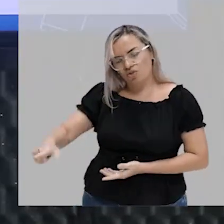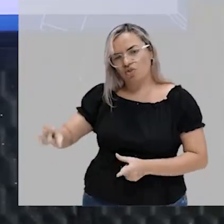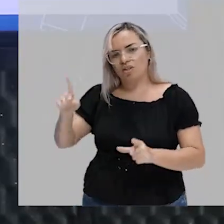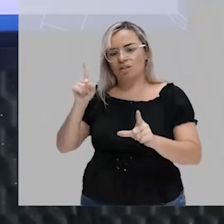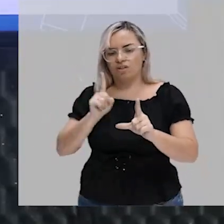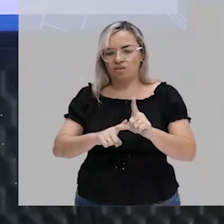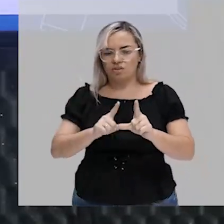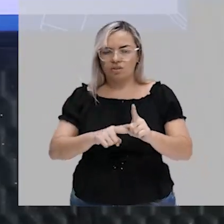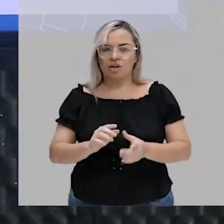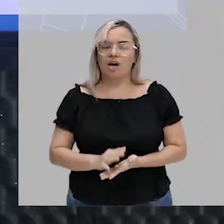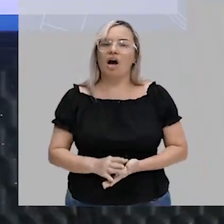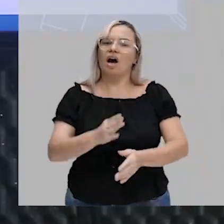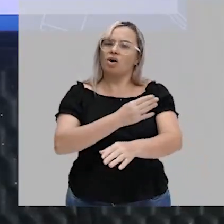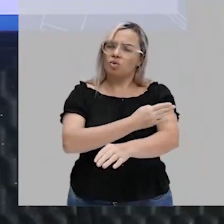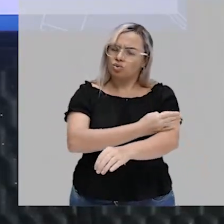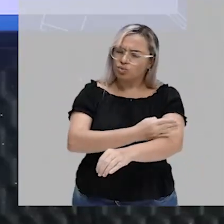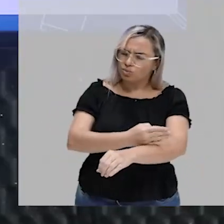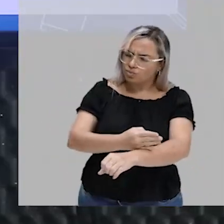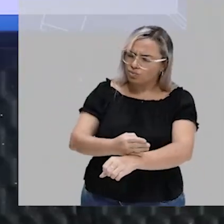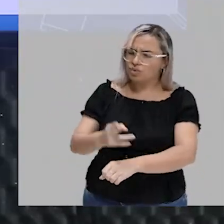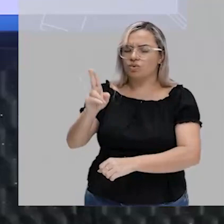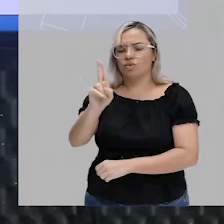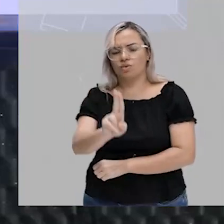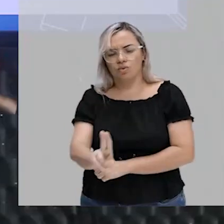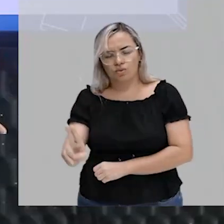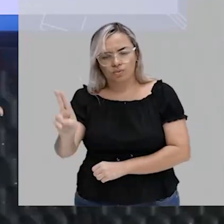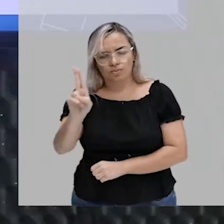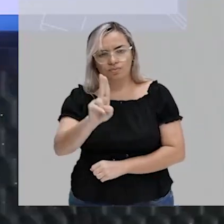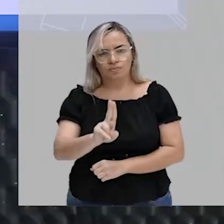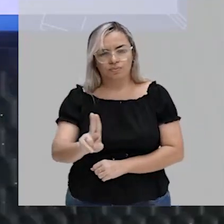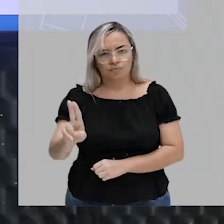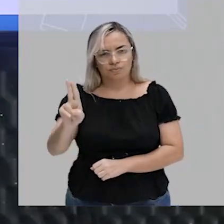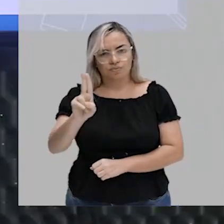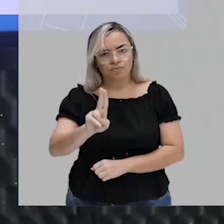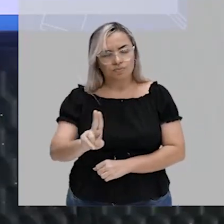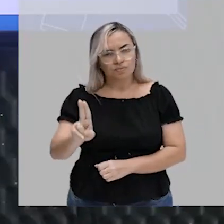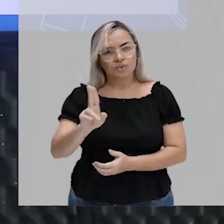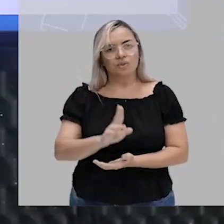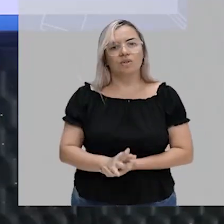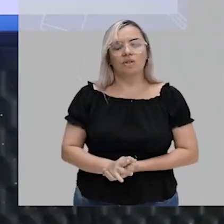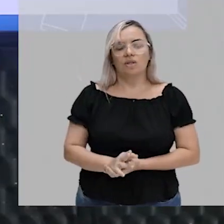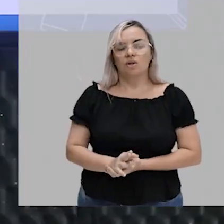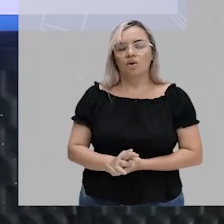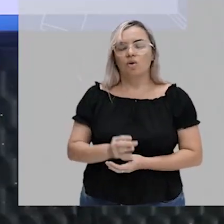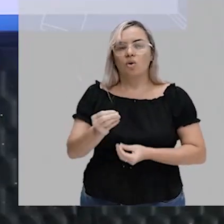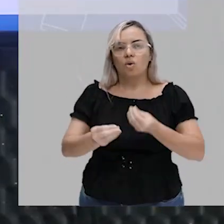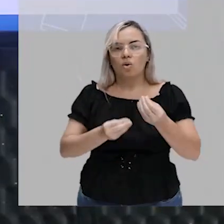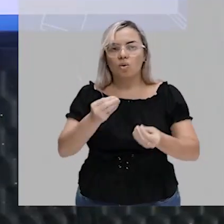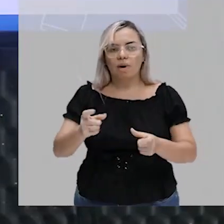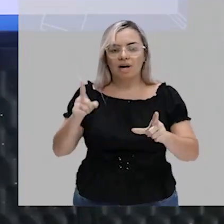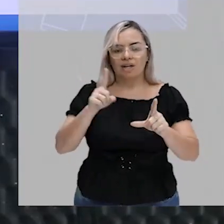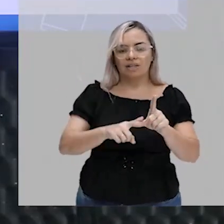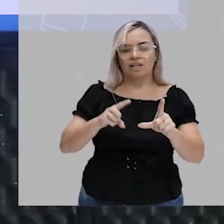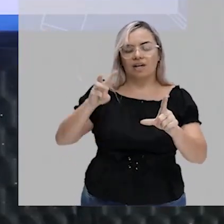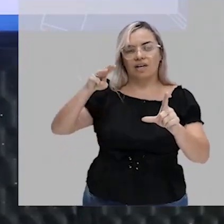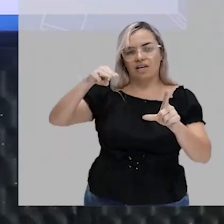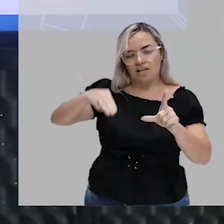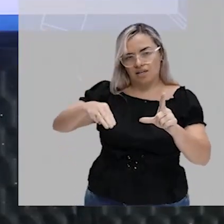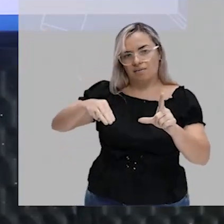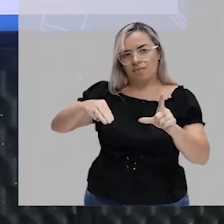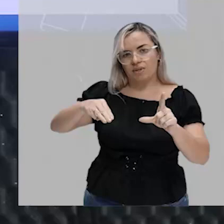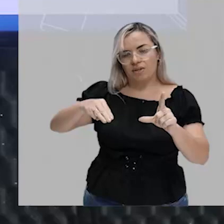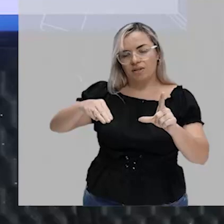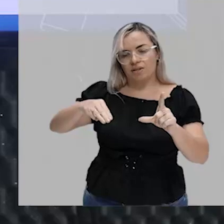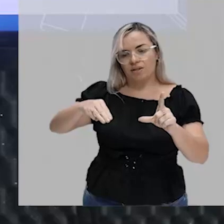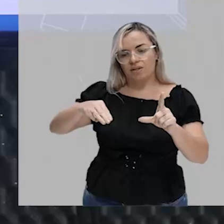deixa, né, vai te acostumando a, mesmo que se duplique, como no caso aqui do M, do T, B, ou se triplique,